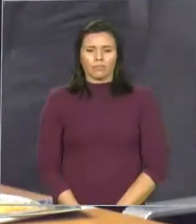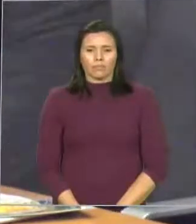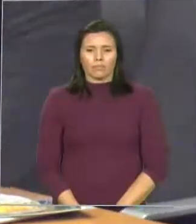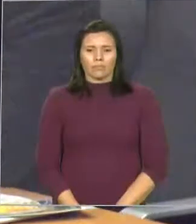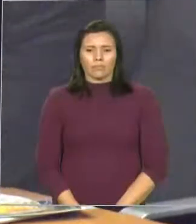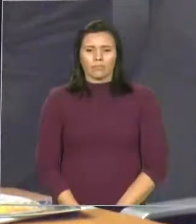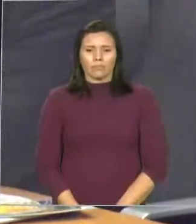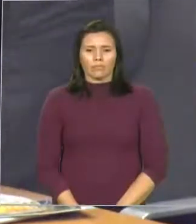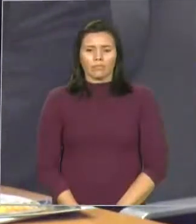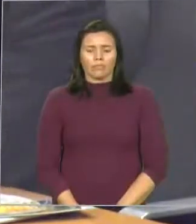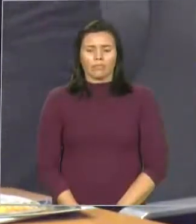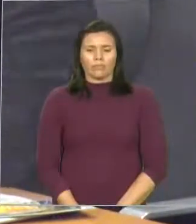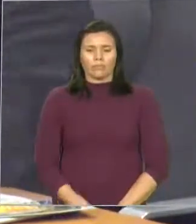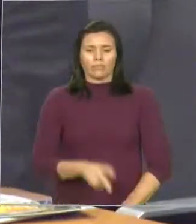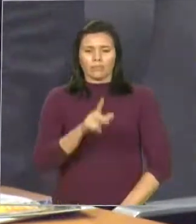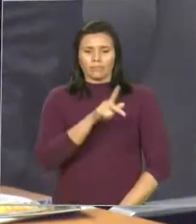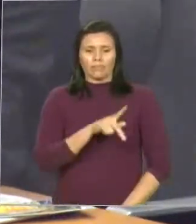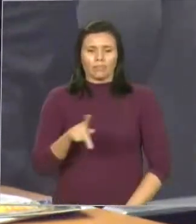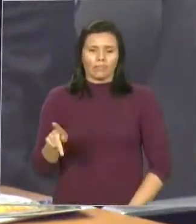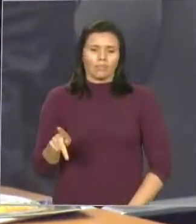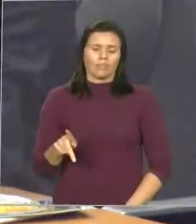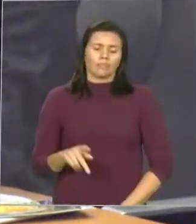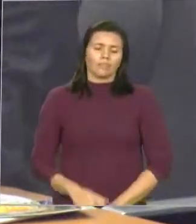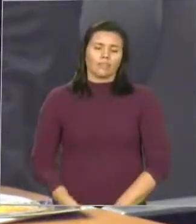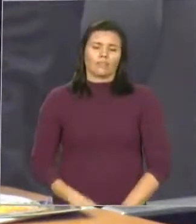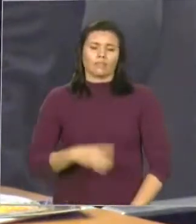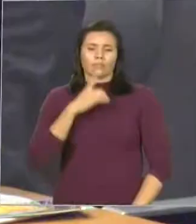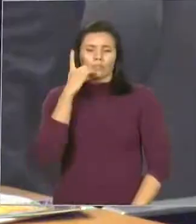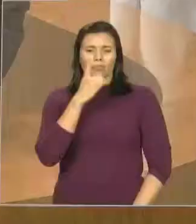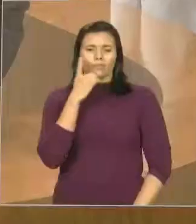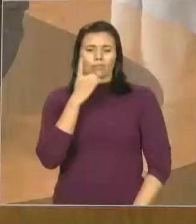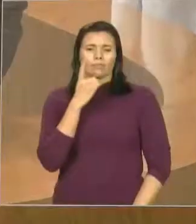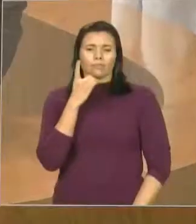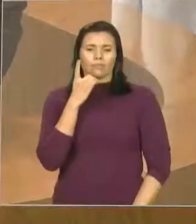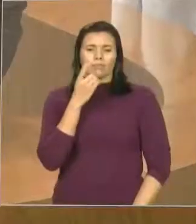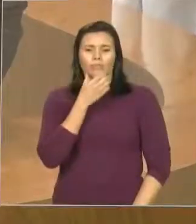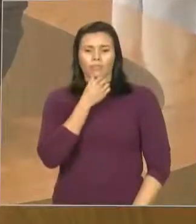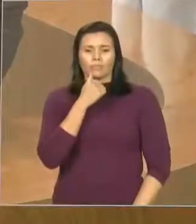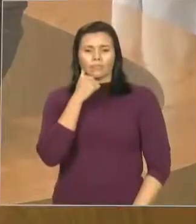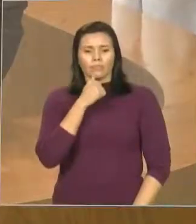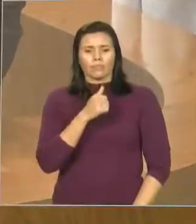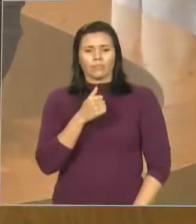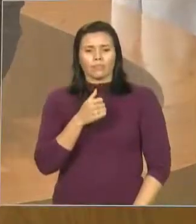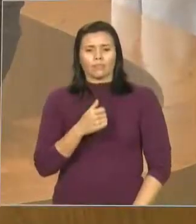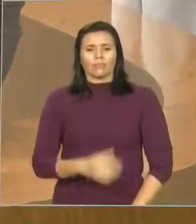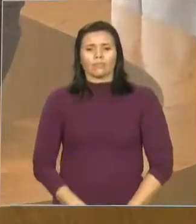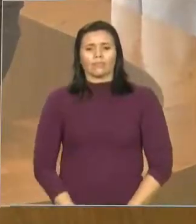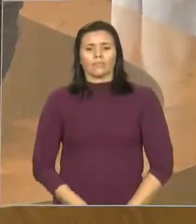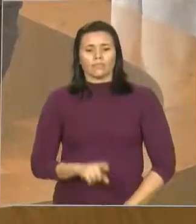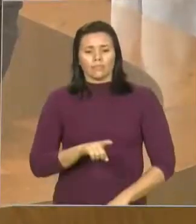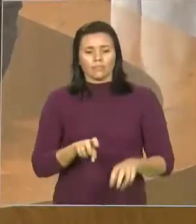Presidente, deputados, deputadas, mesa diretora,